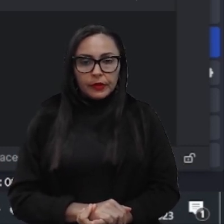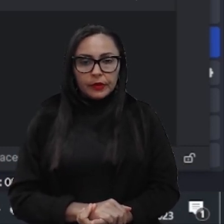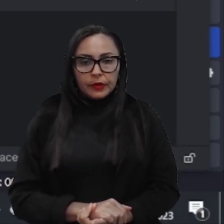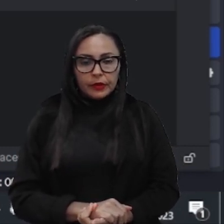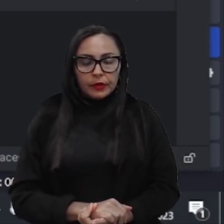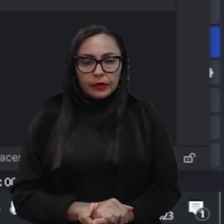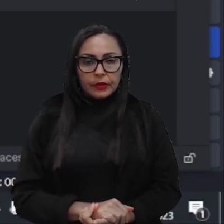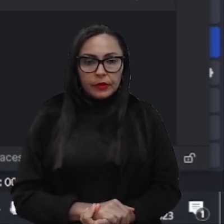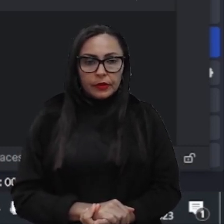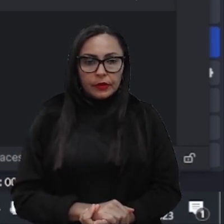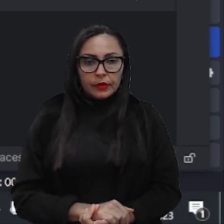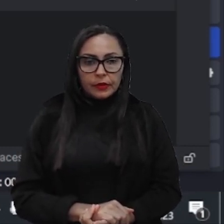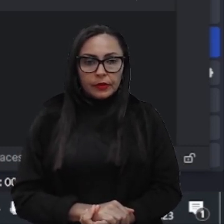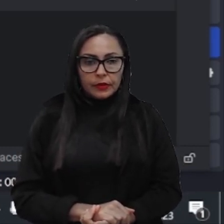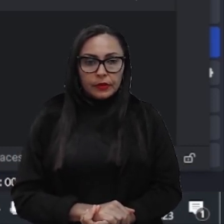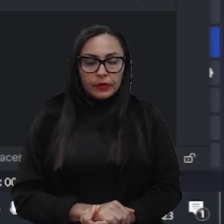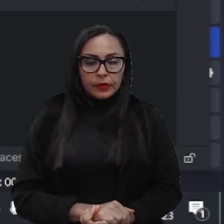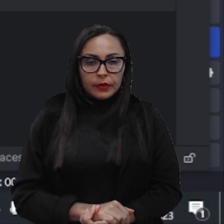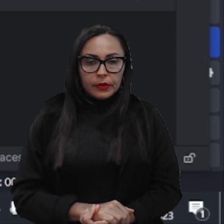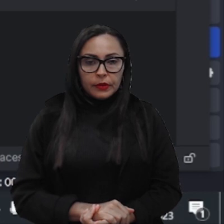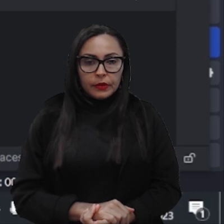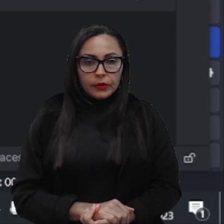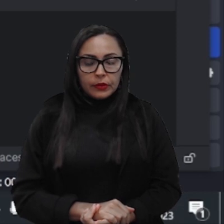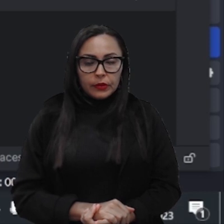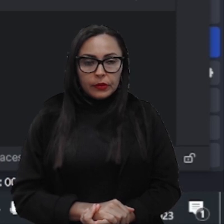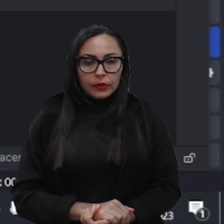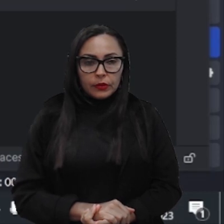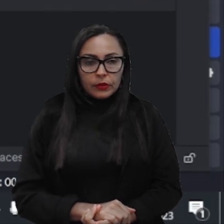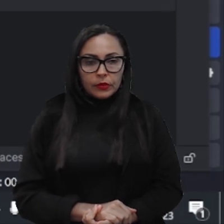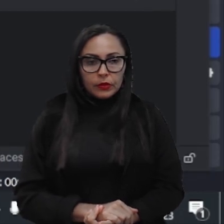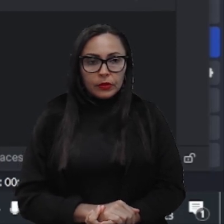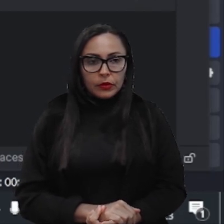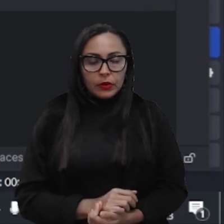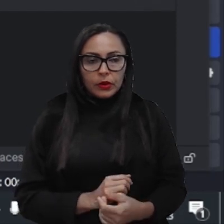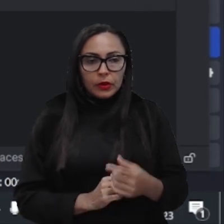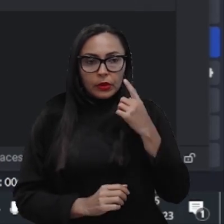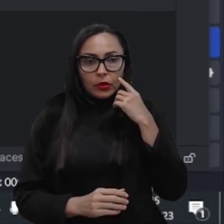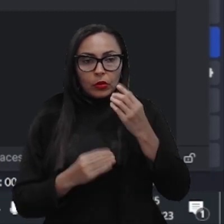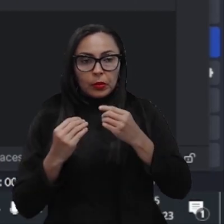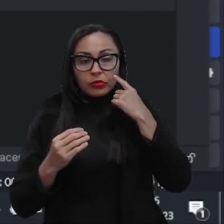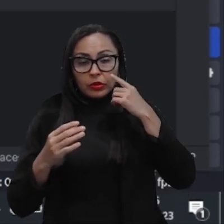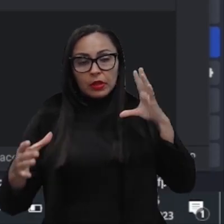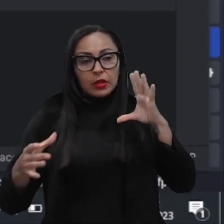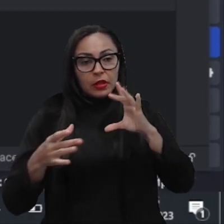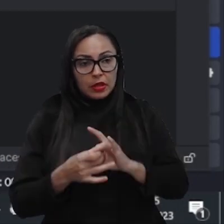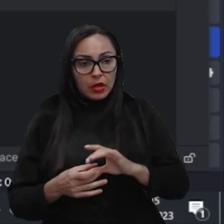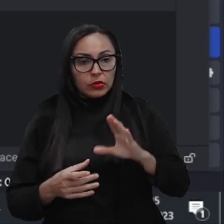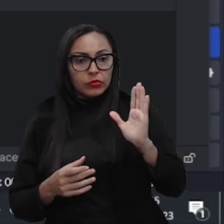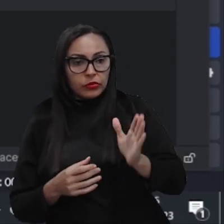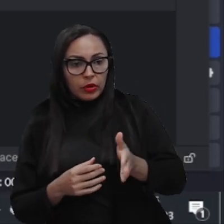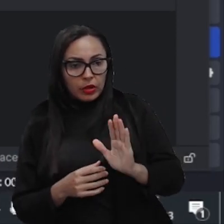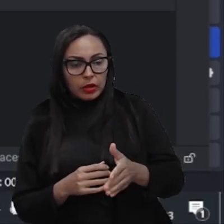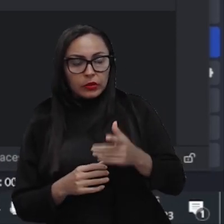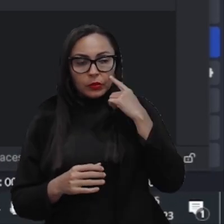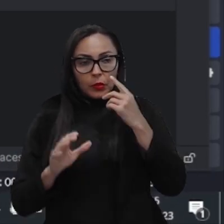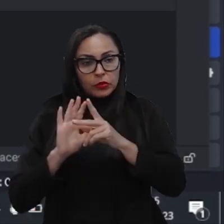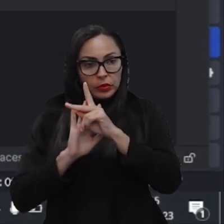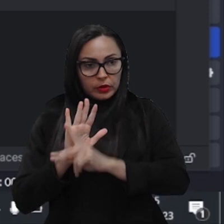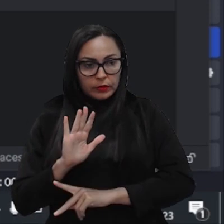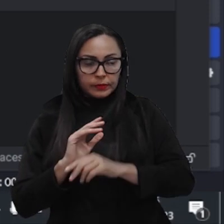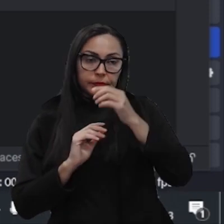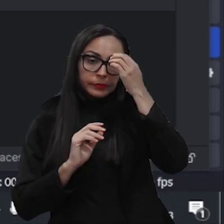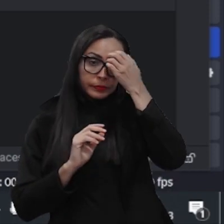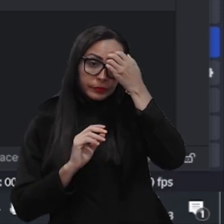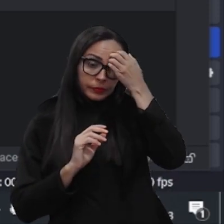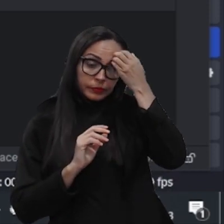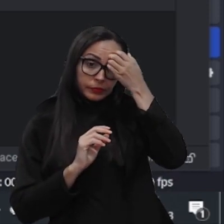E a linha de comando, tá gente Então vamos vir aqui, virar direto na pasta ReLowOrd, o projeto E vamos visitar,